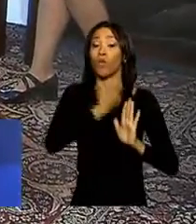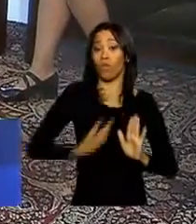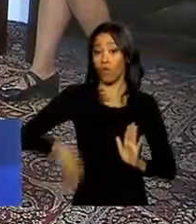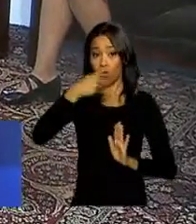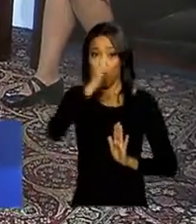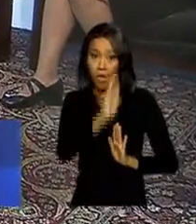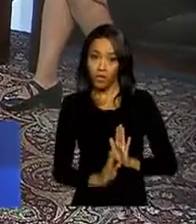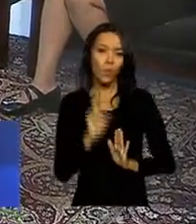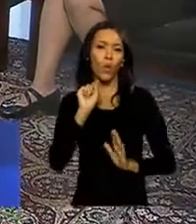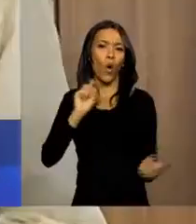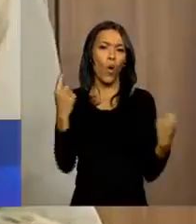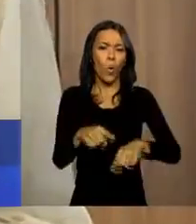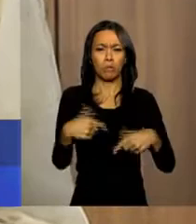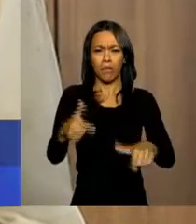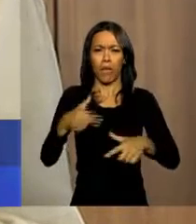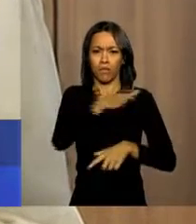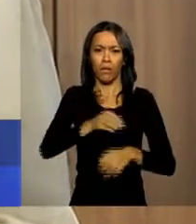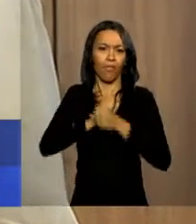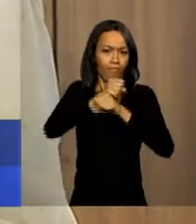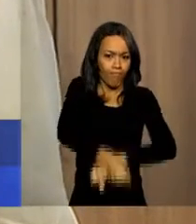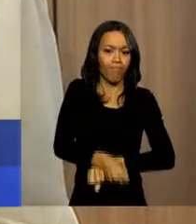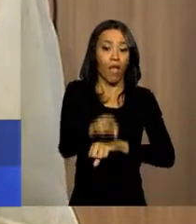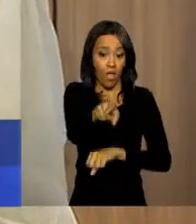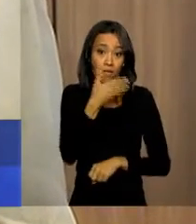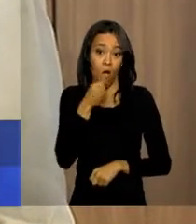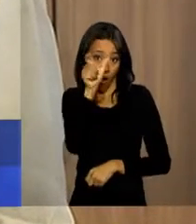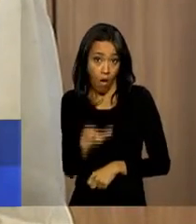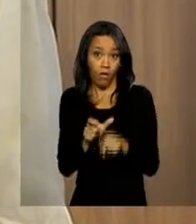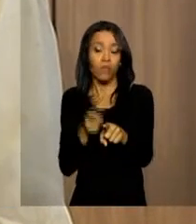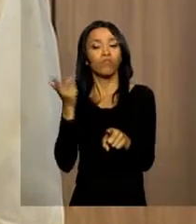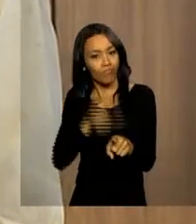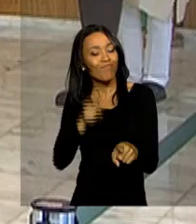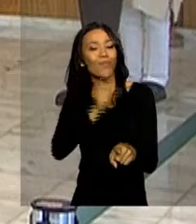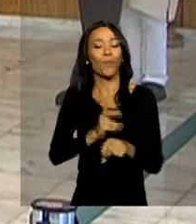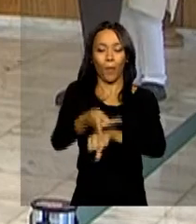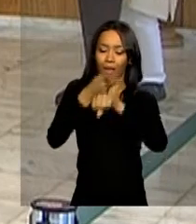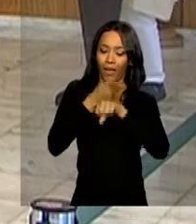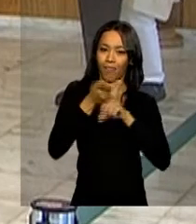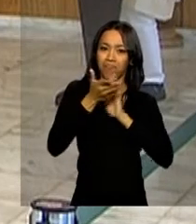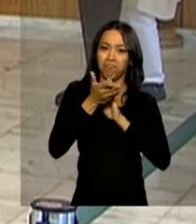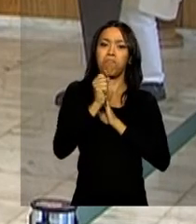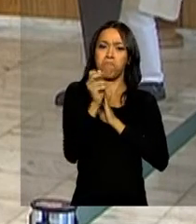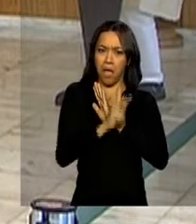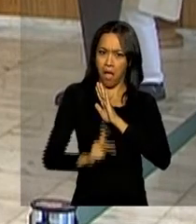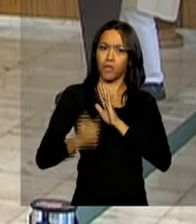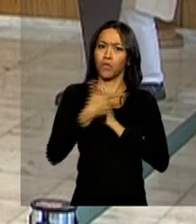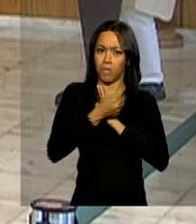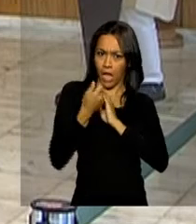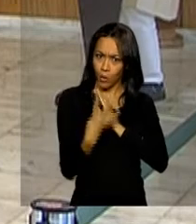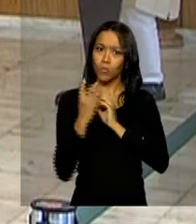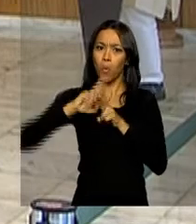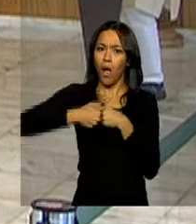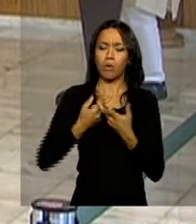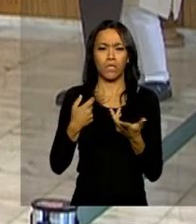combate ao trabalho infantil. Kailash Satyarthi, que recebeu o Prêmio Nobel da Paz em 2014 pela luta contra